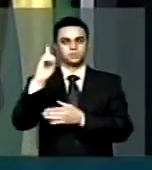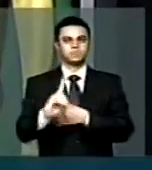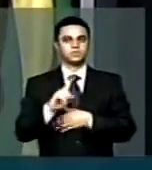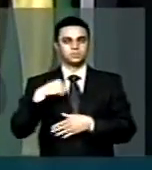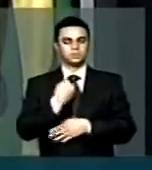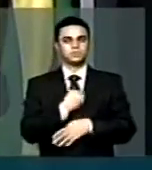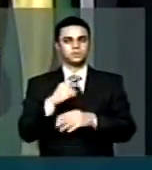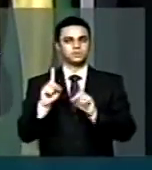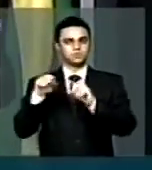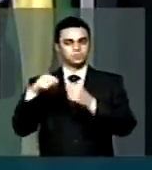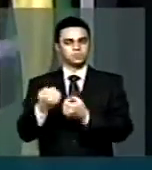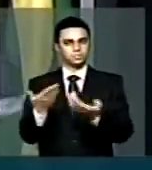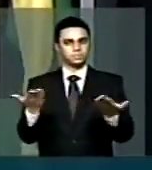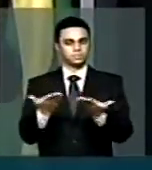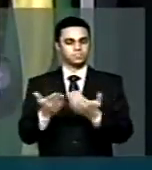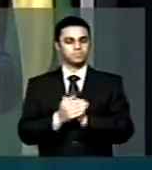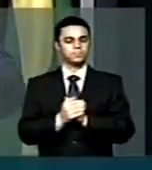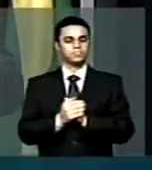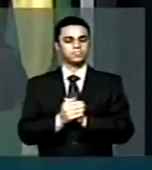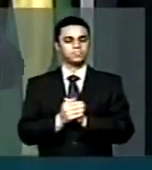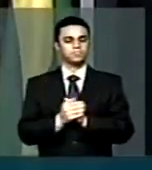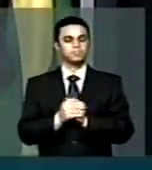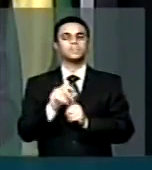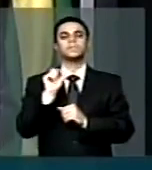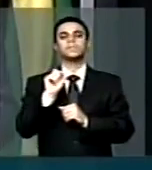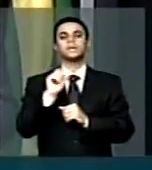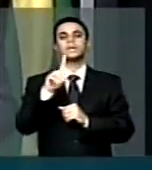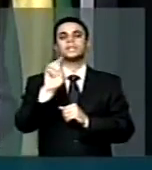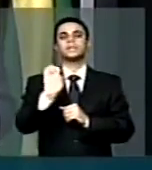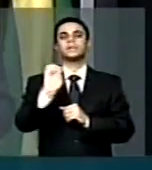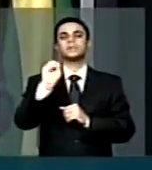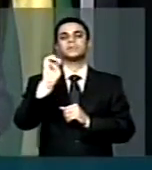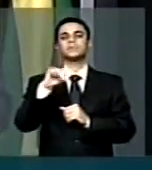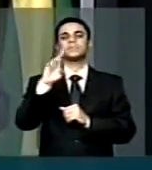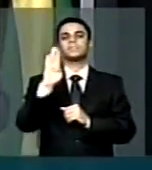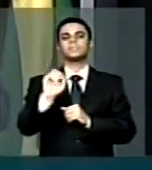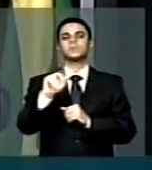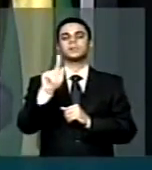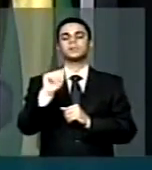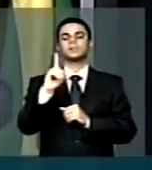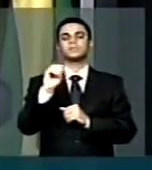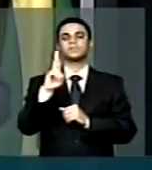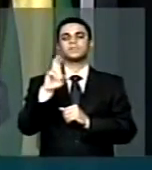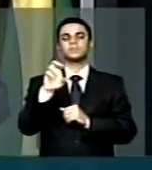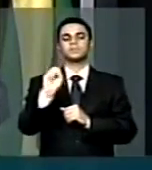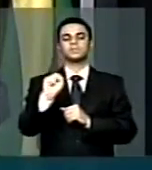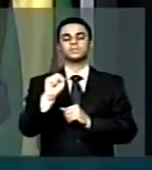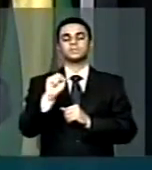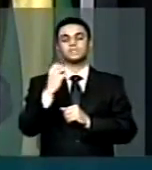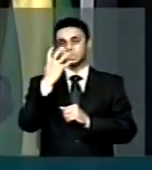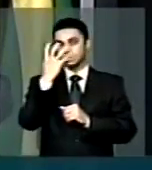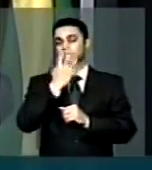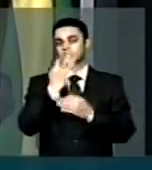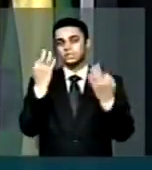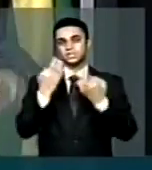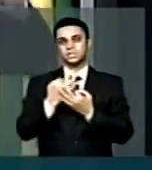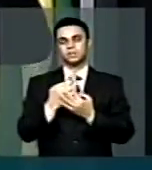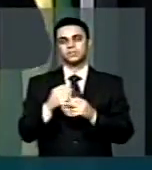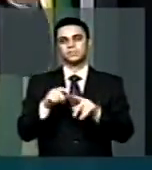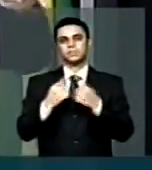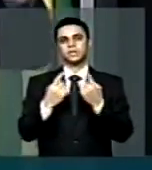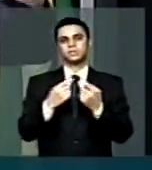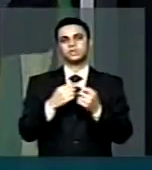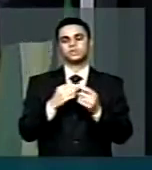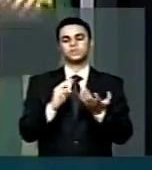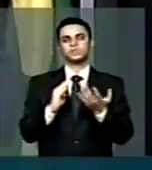serão os embargadores honestos. Os vigaristas não serão réus. E